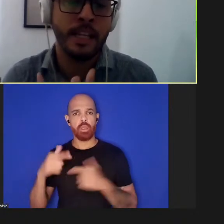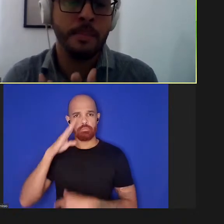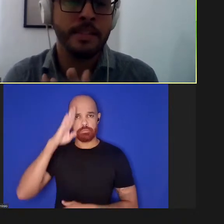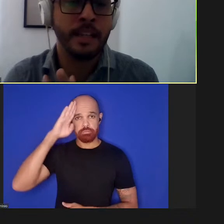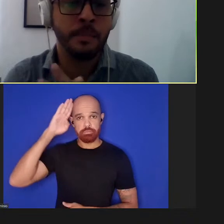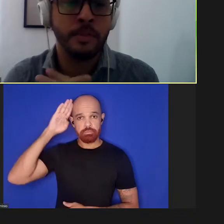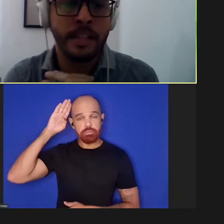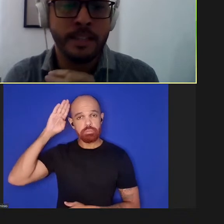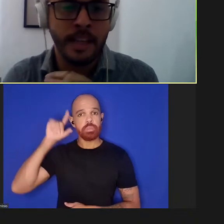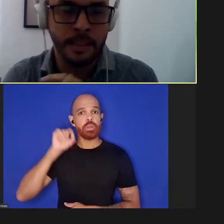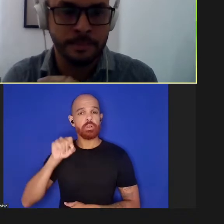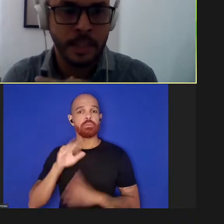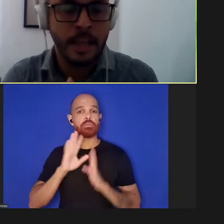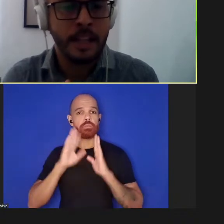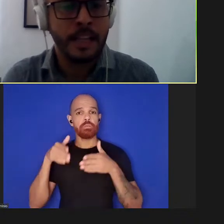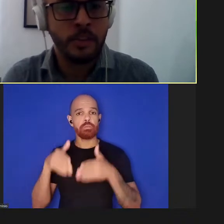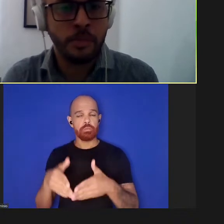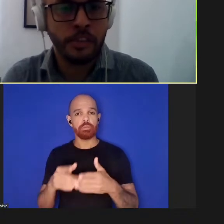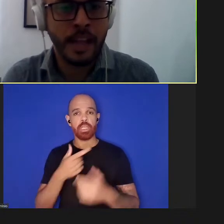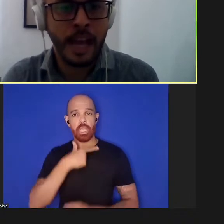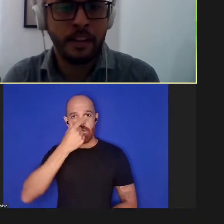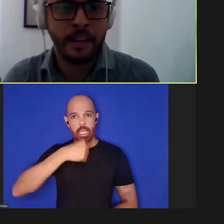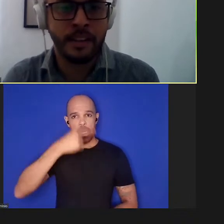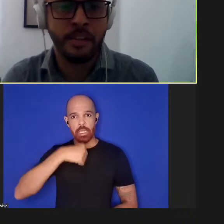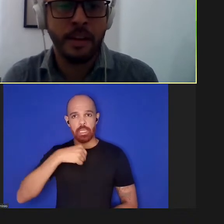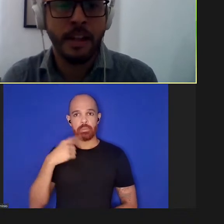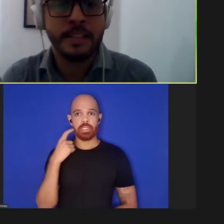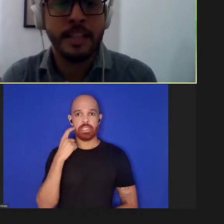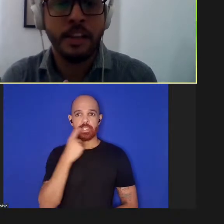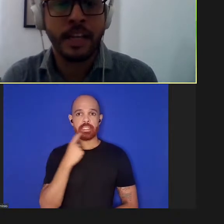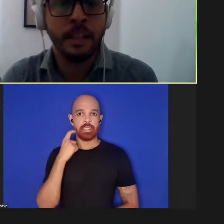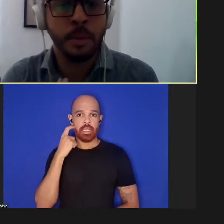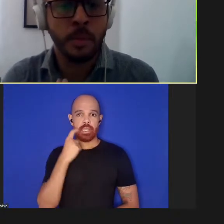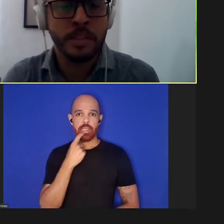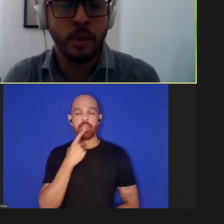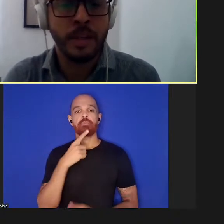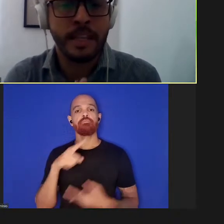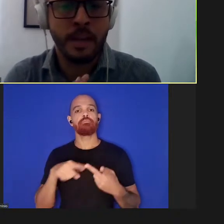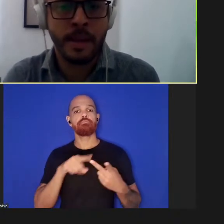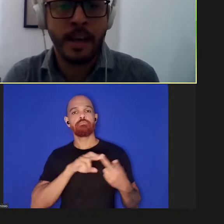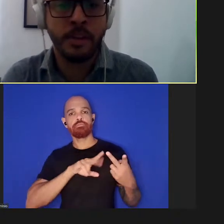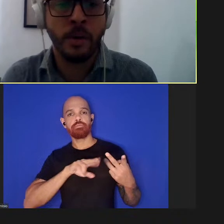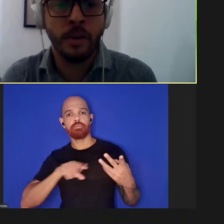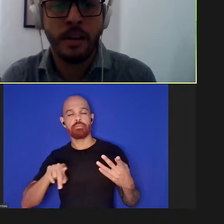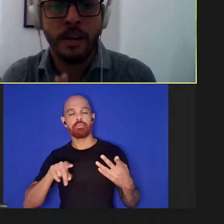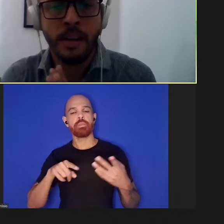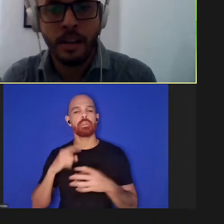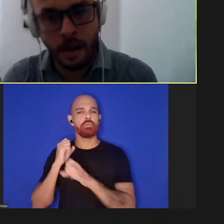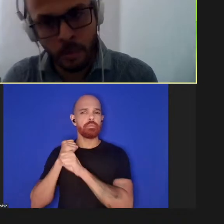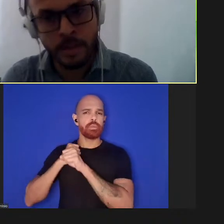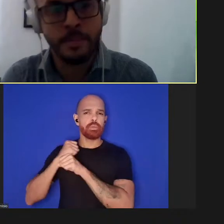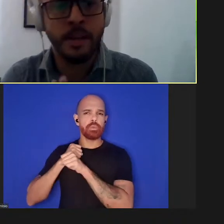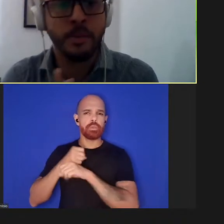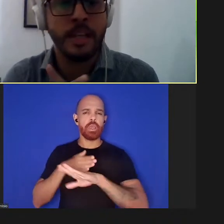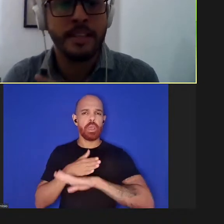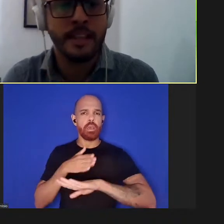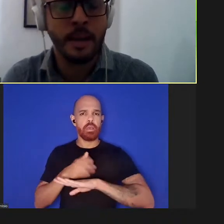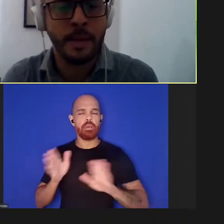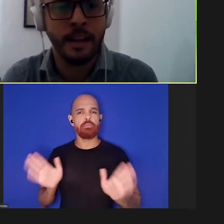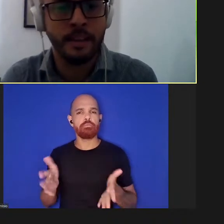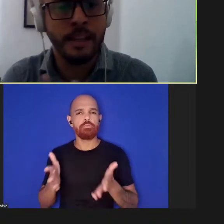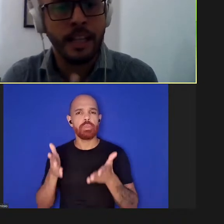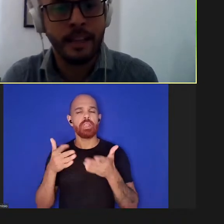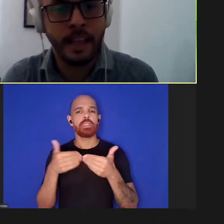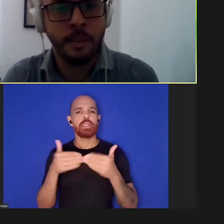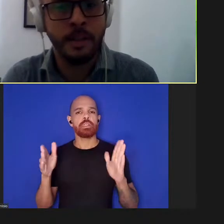pesquisa em gripe, sarampo e vários selos. Nas últimas décadas, tem se dedicado à promoção do acesso aberto ao conhecimento e à